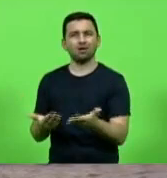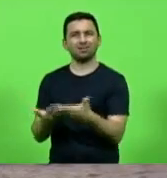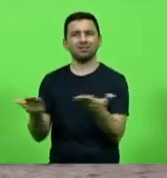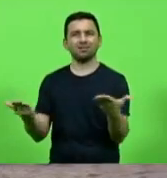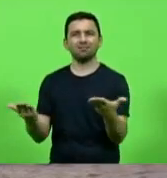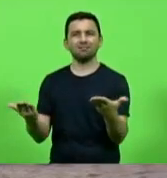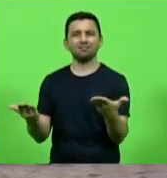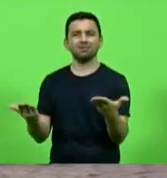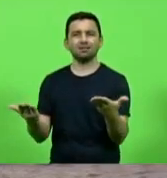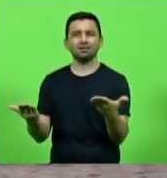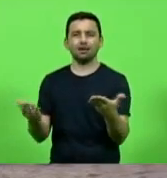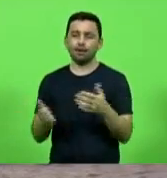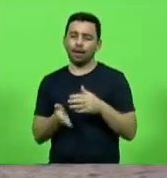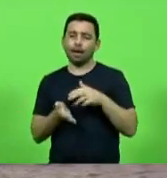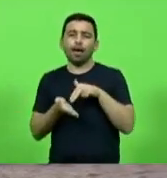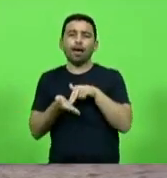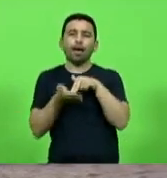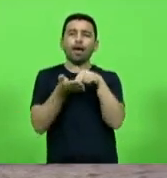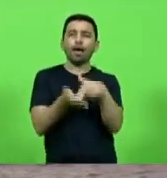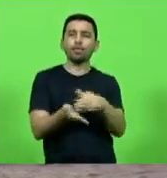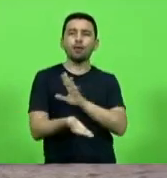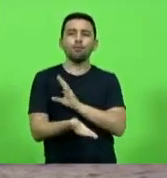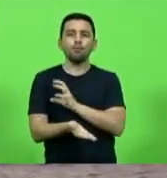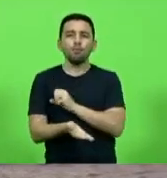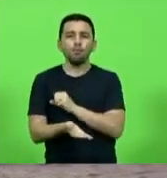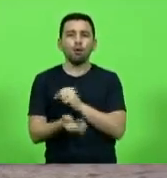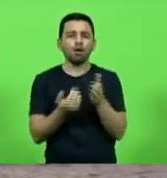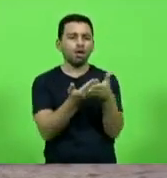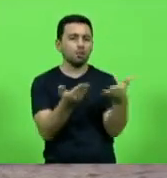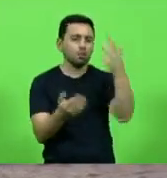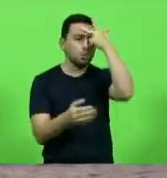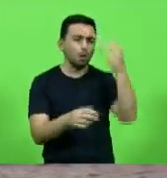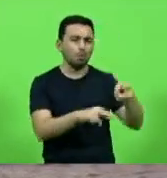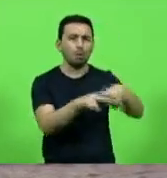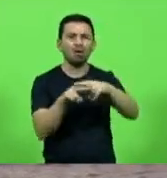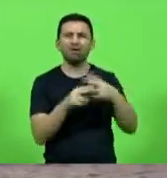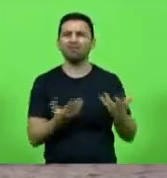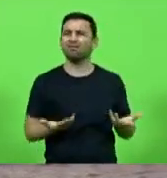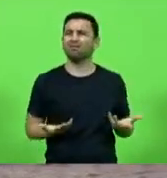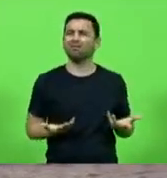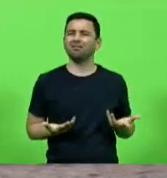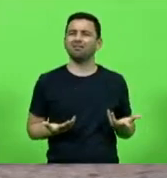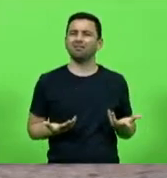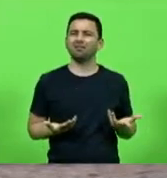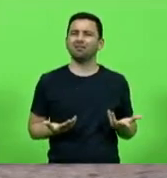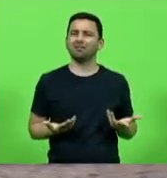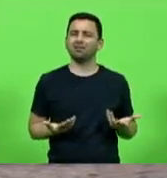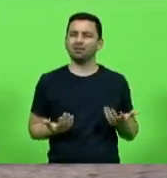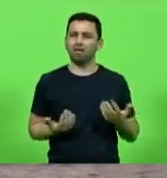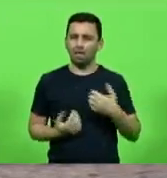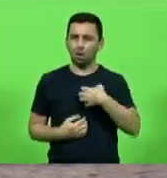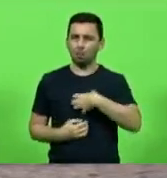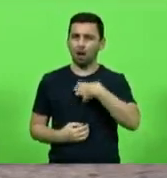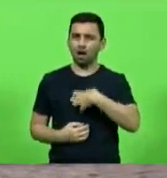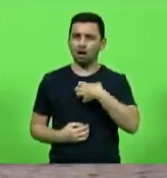aí está lá, fazendo cartinha de amor para presidiário. E fica bravo que eu digo que está defendendo bandido.